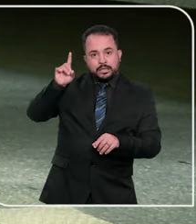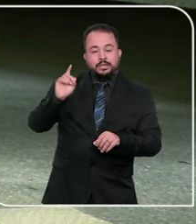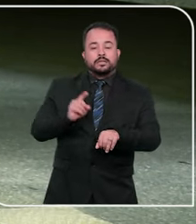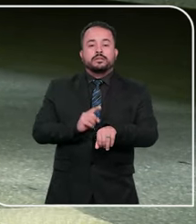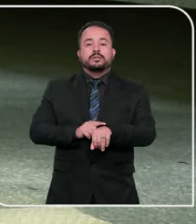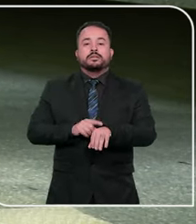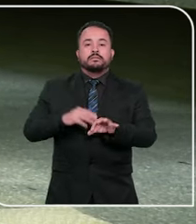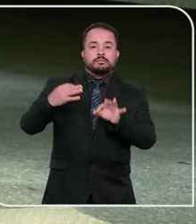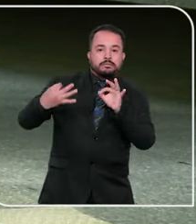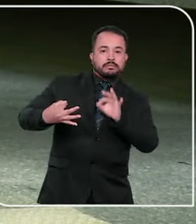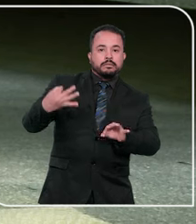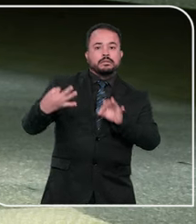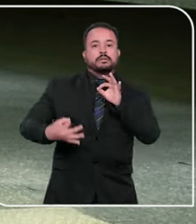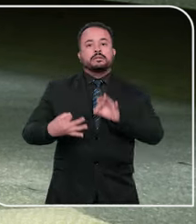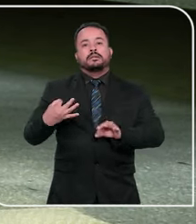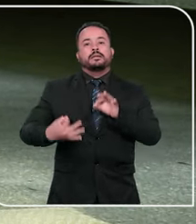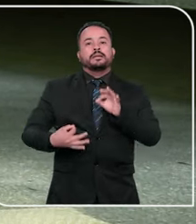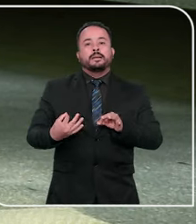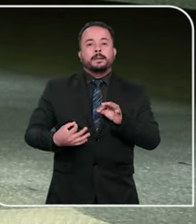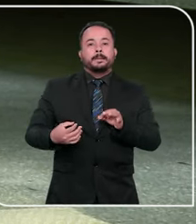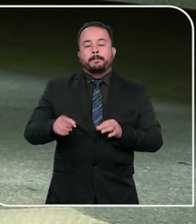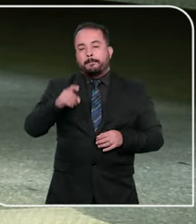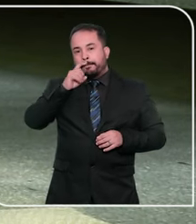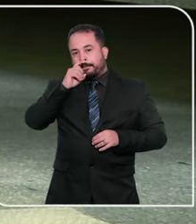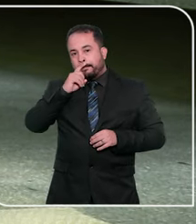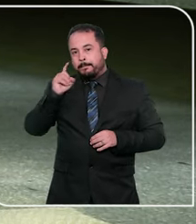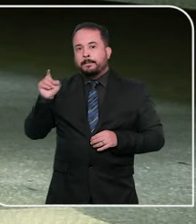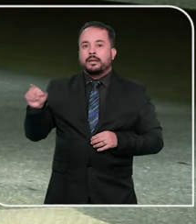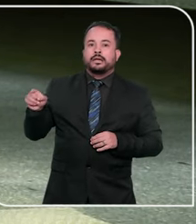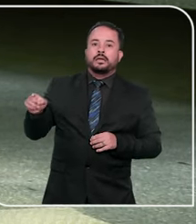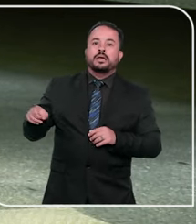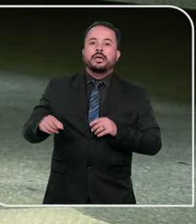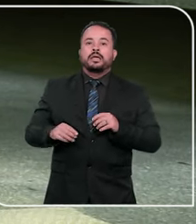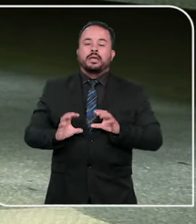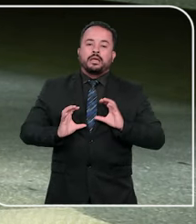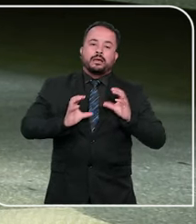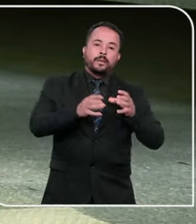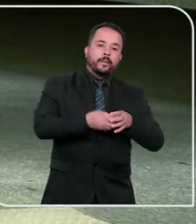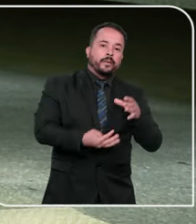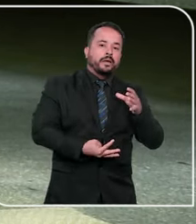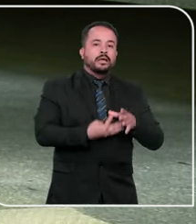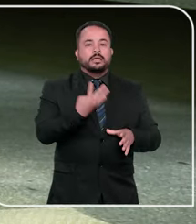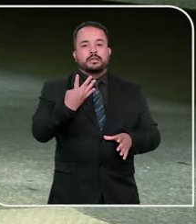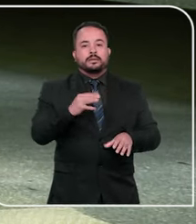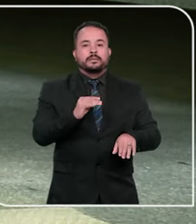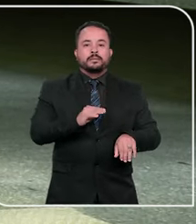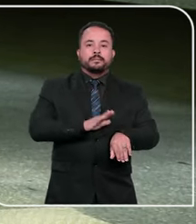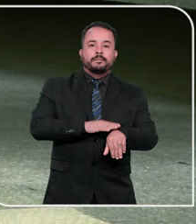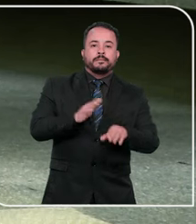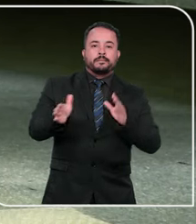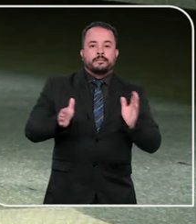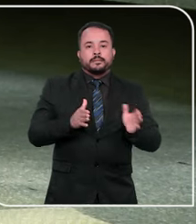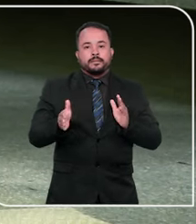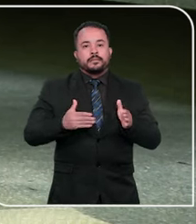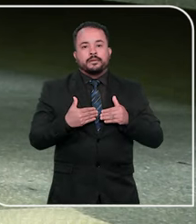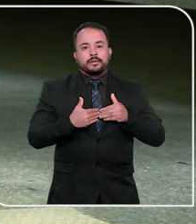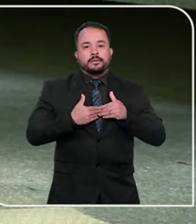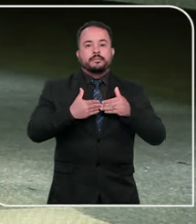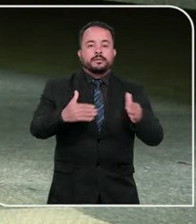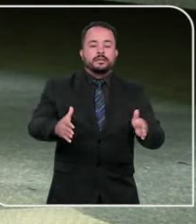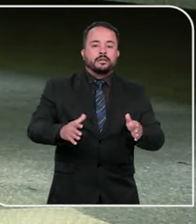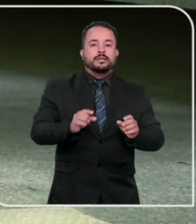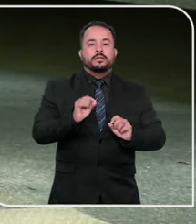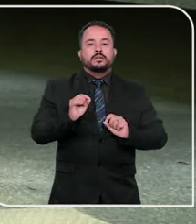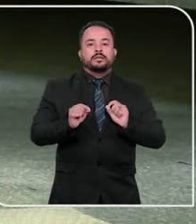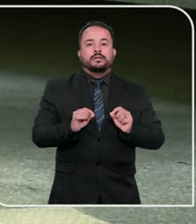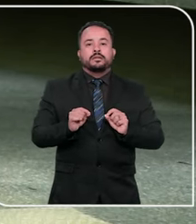data do trânsito em julgado da ação de investigação de paternidade, enquanto a quarta turma entendia que o prazo começava na